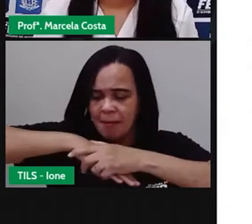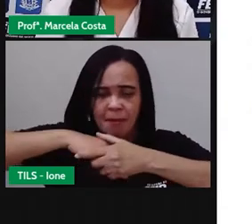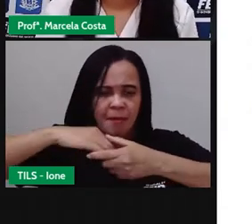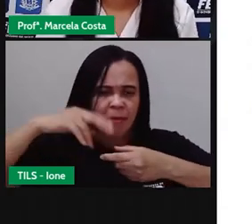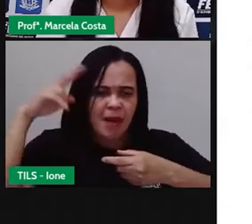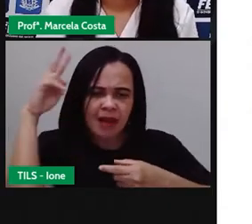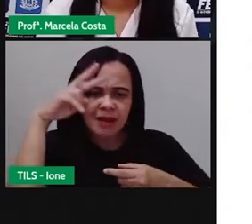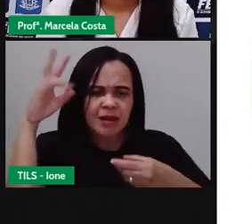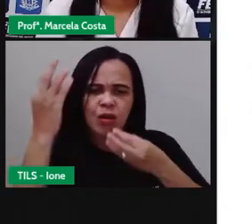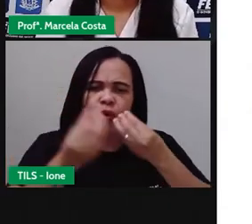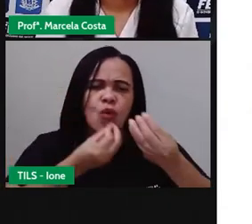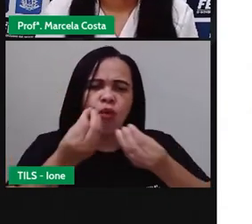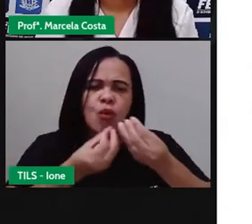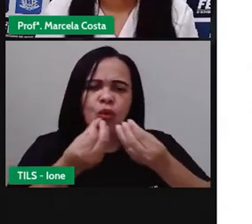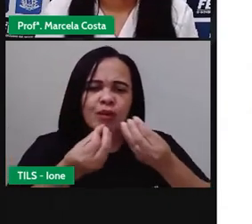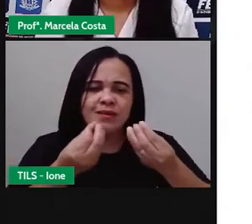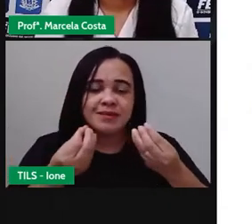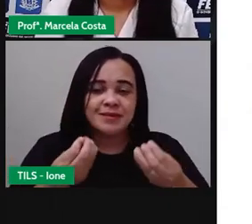Não.